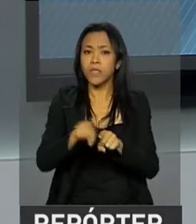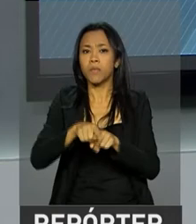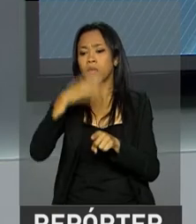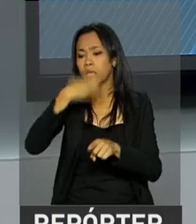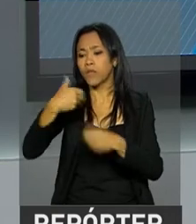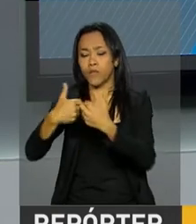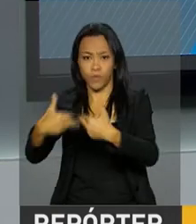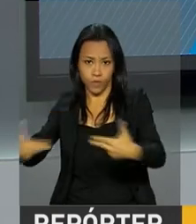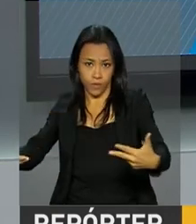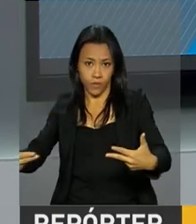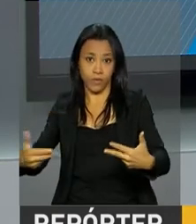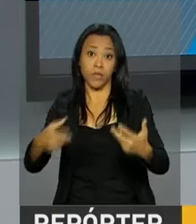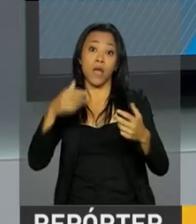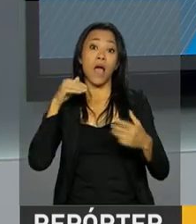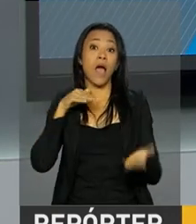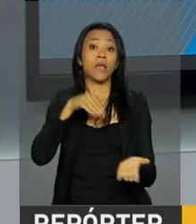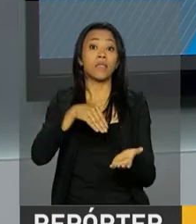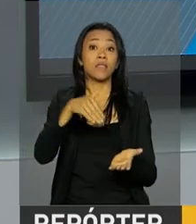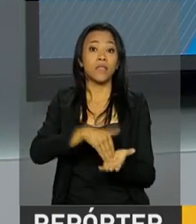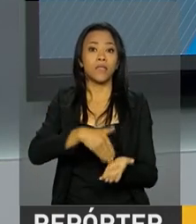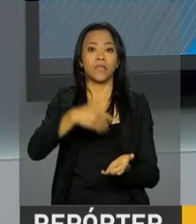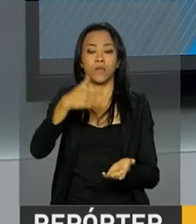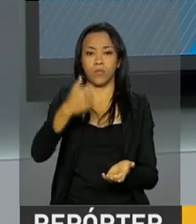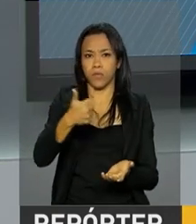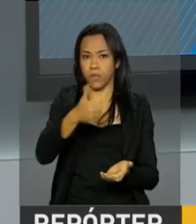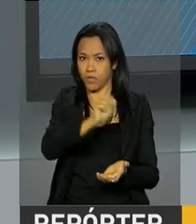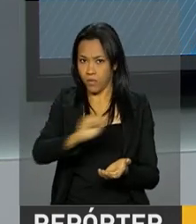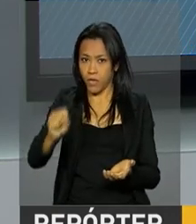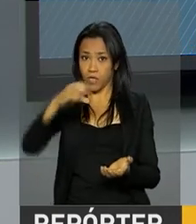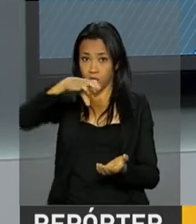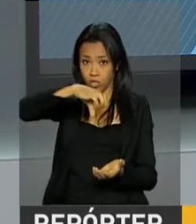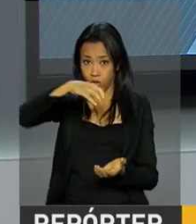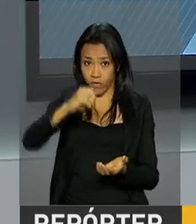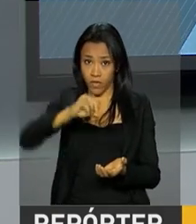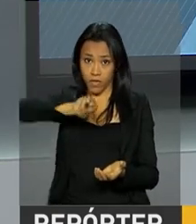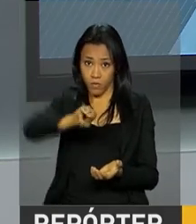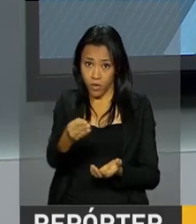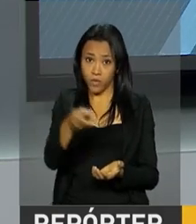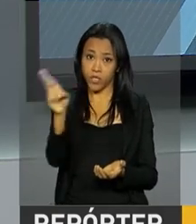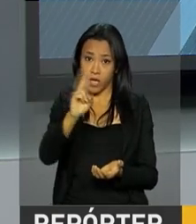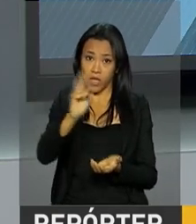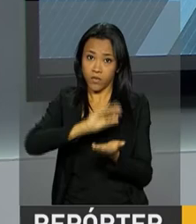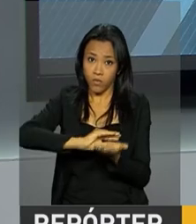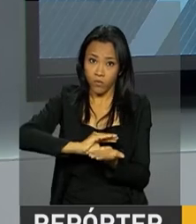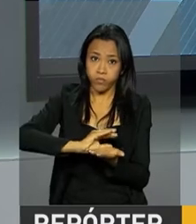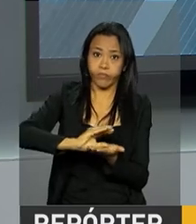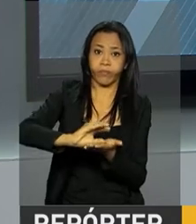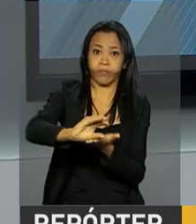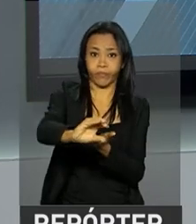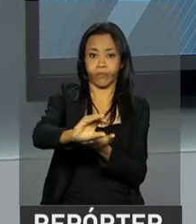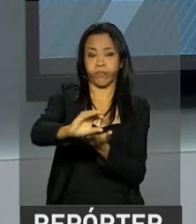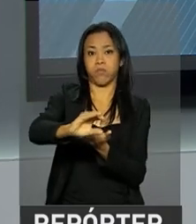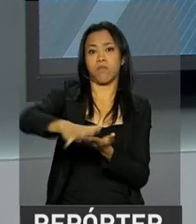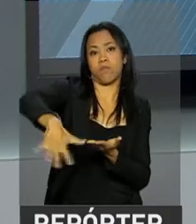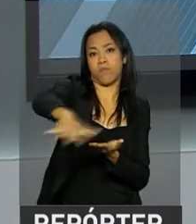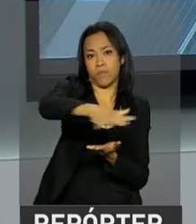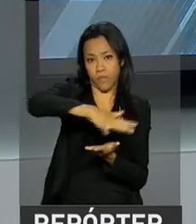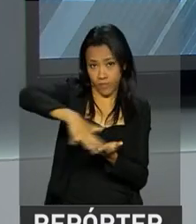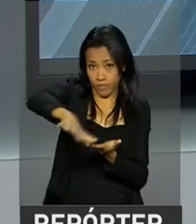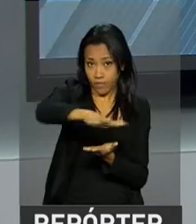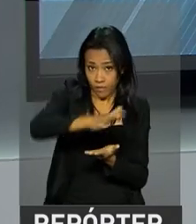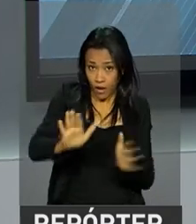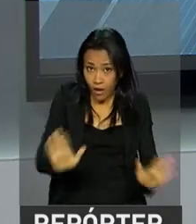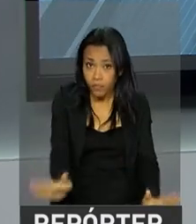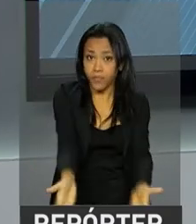semestre foram destinados R 90 milhões para o pagamento do seguro de cultura de inverno, com